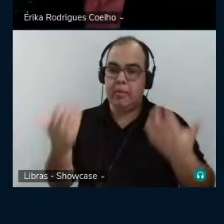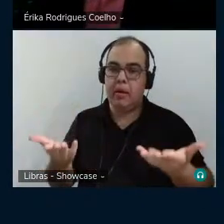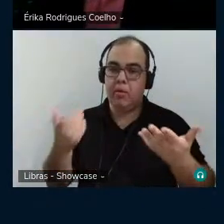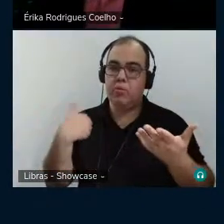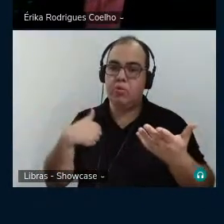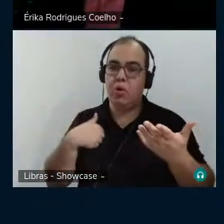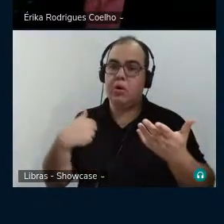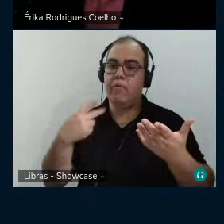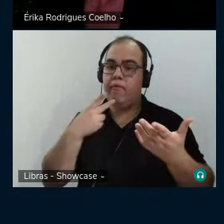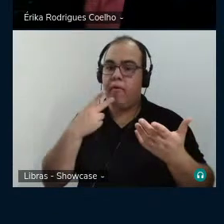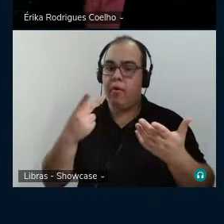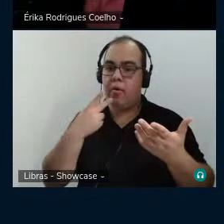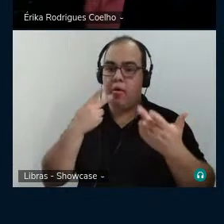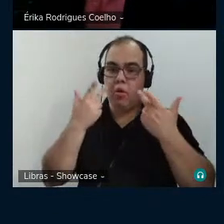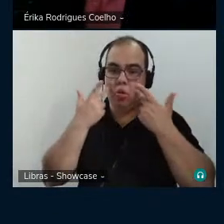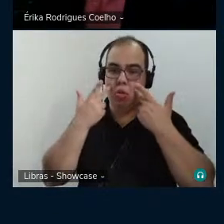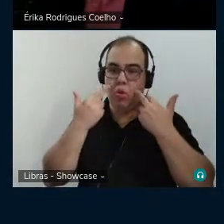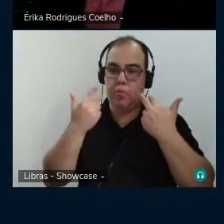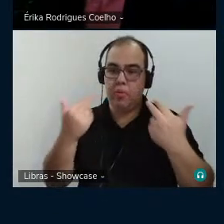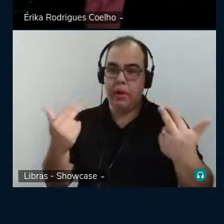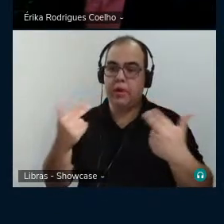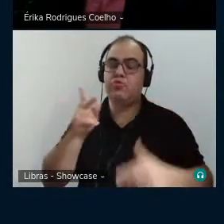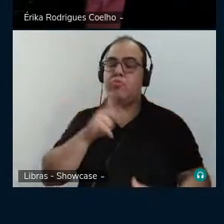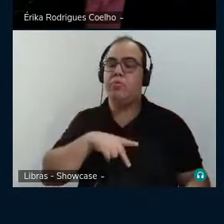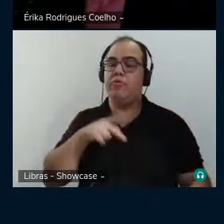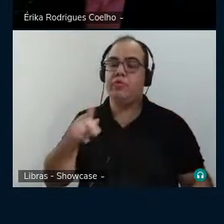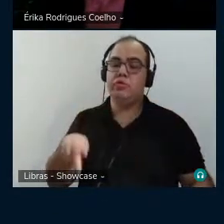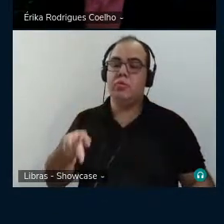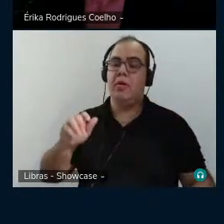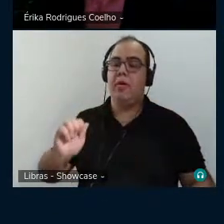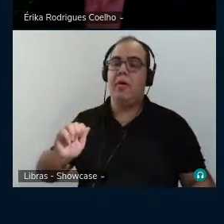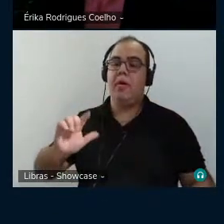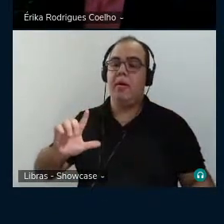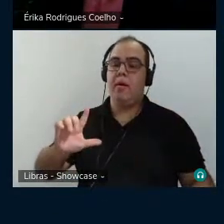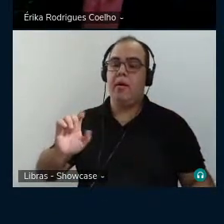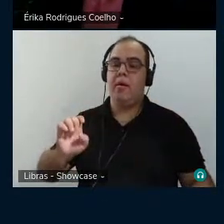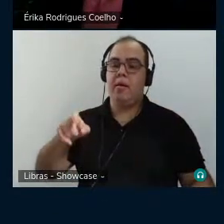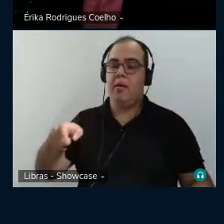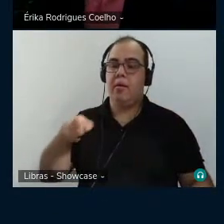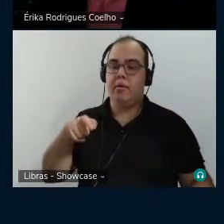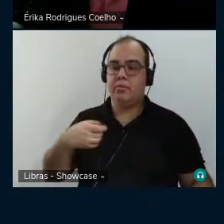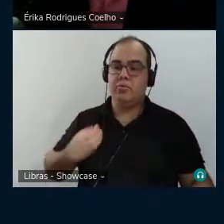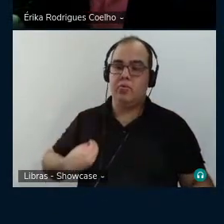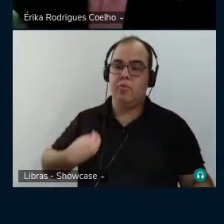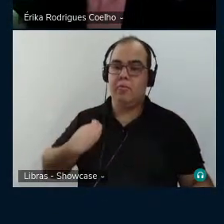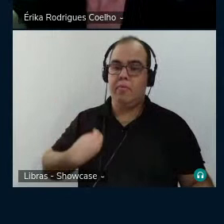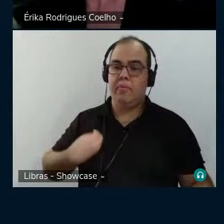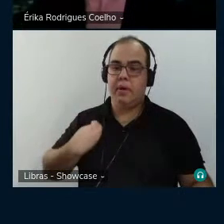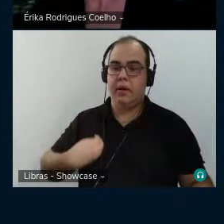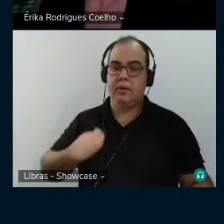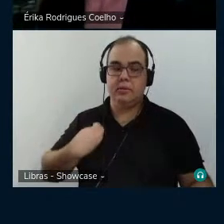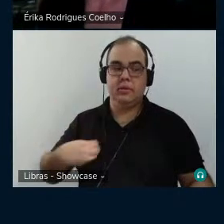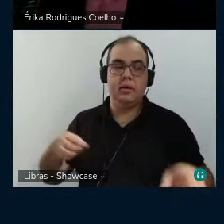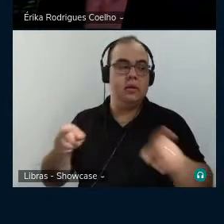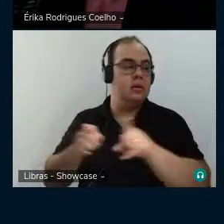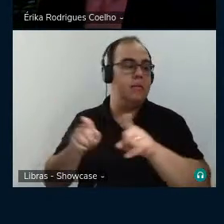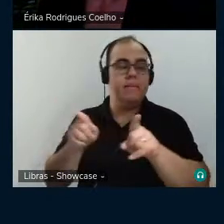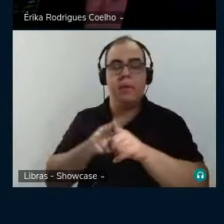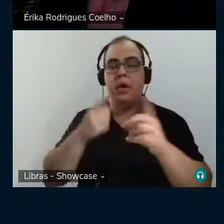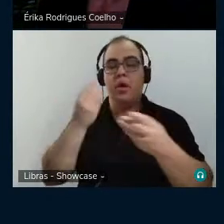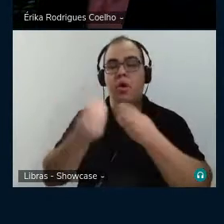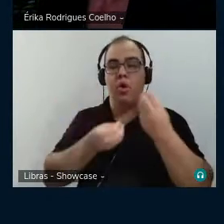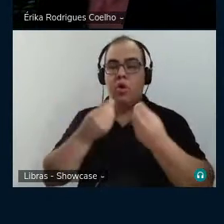vamos falando que o professor Alex vai comparecer também. Professor, como a gente vai fazer?